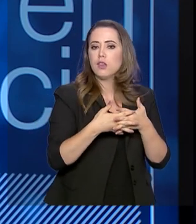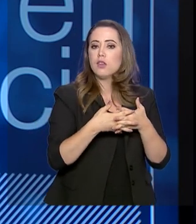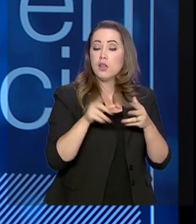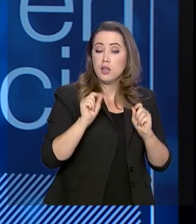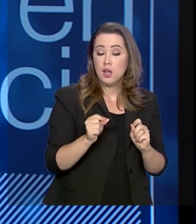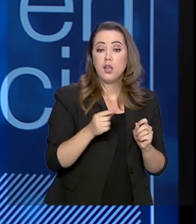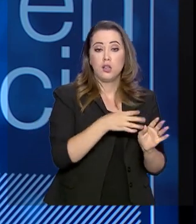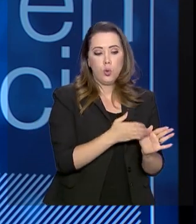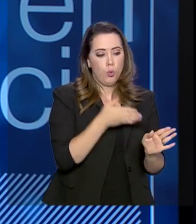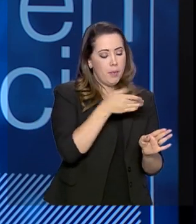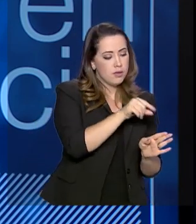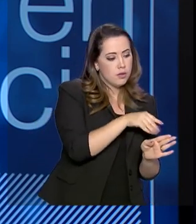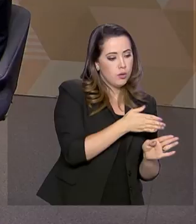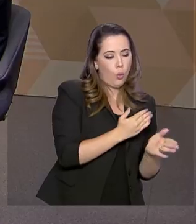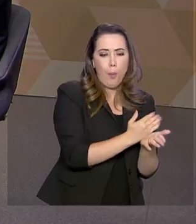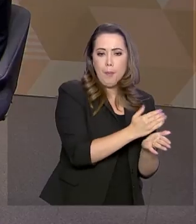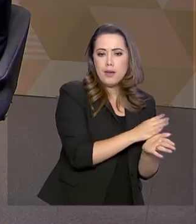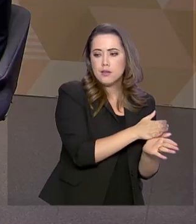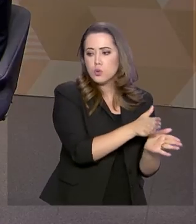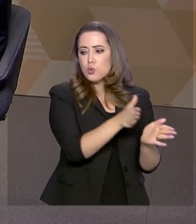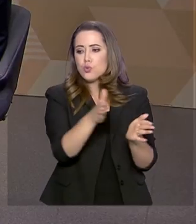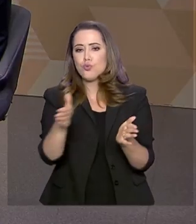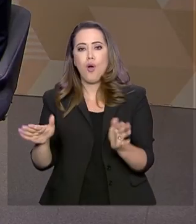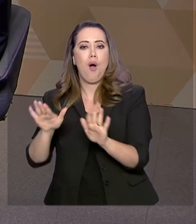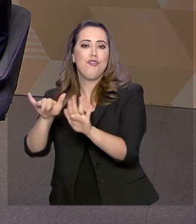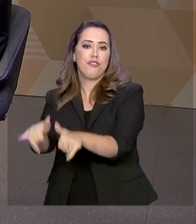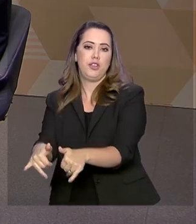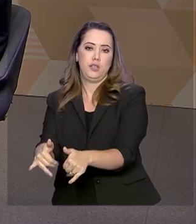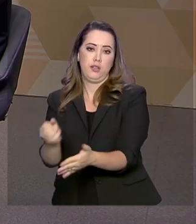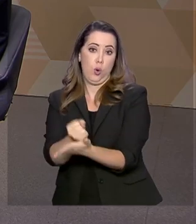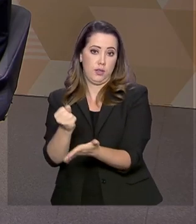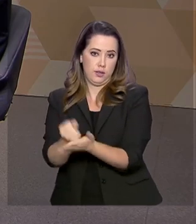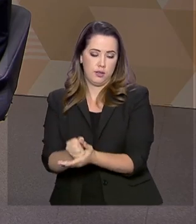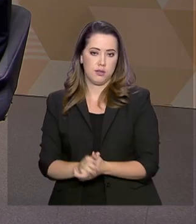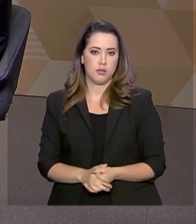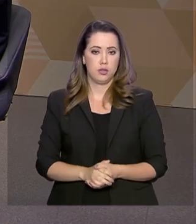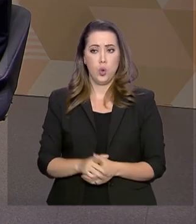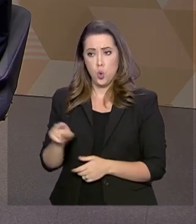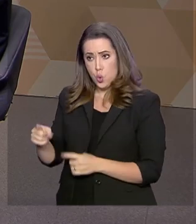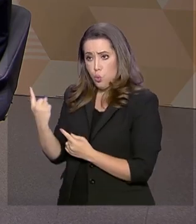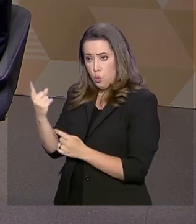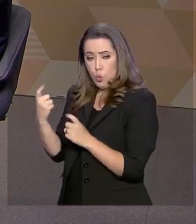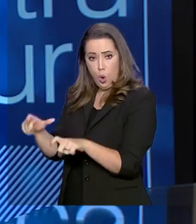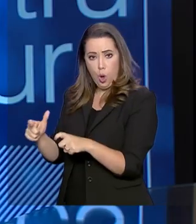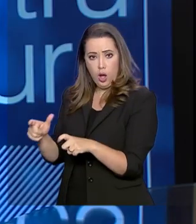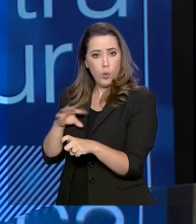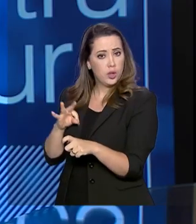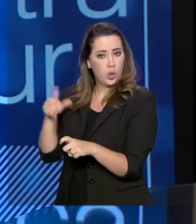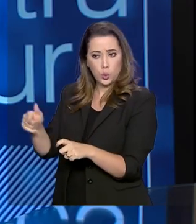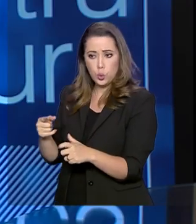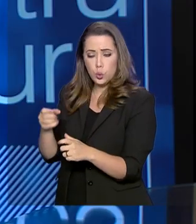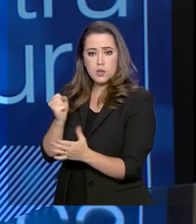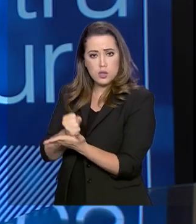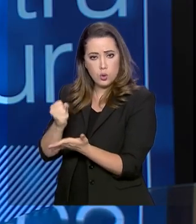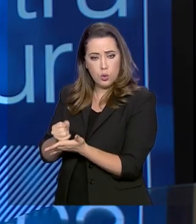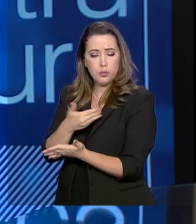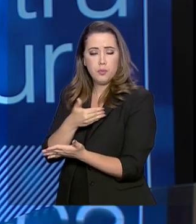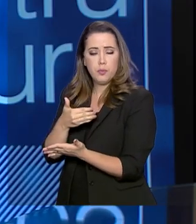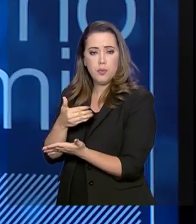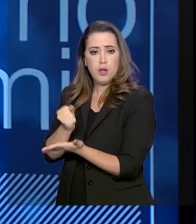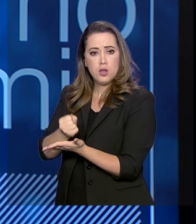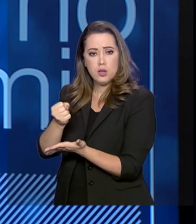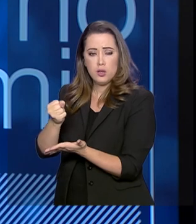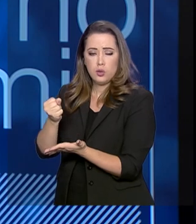falei, de ponta a ponta o processo de contratação pública. Num mesmo local, uma mesma ferramenta vai ter todas as compras do governo federal?